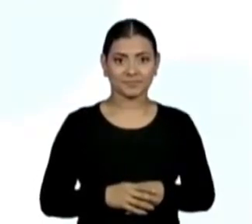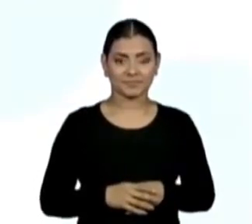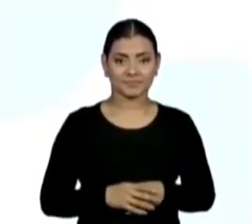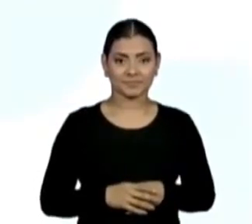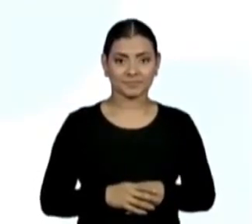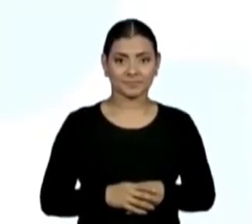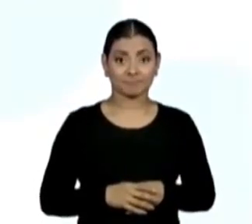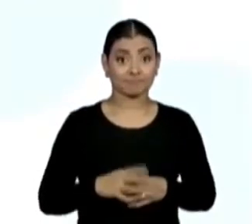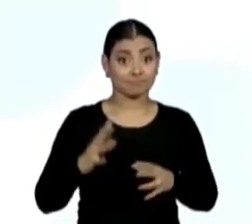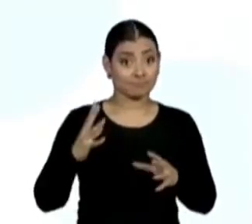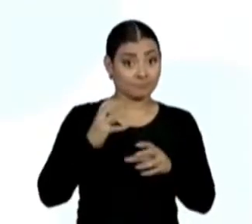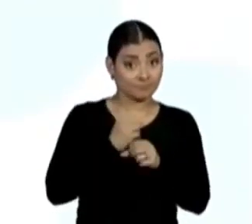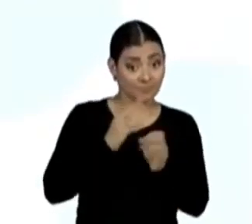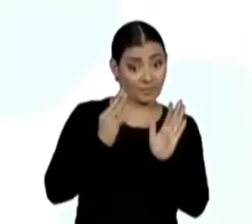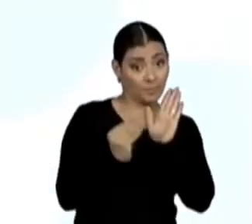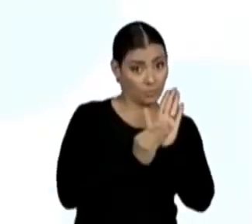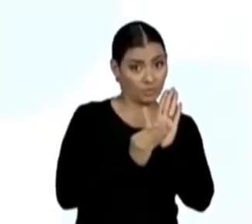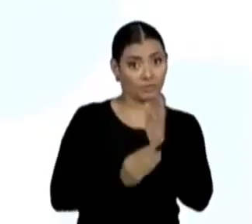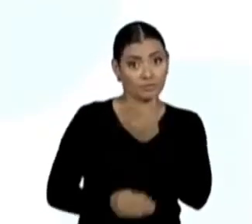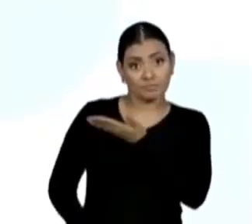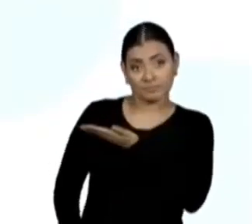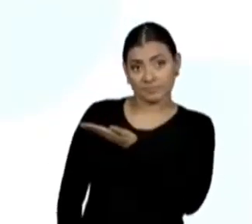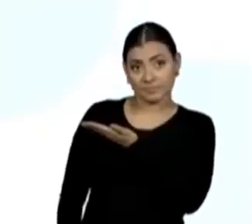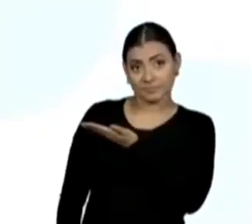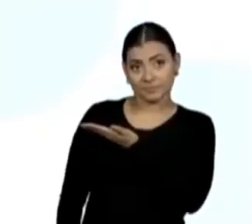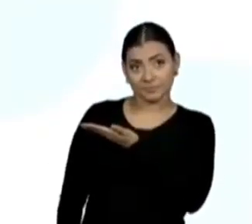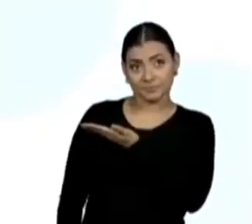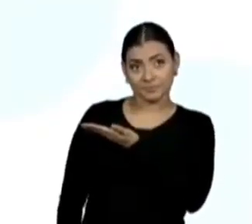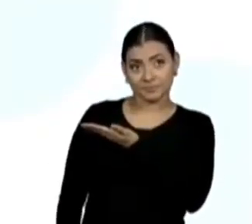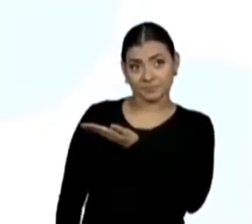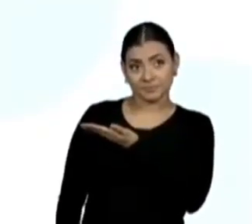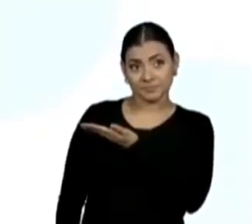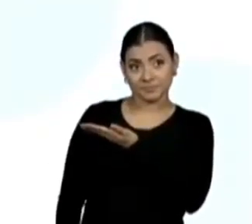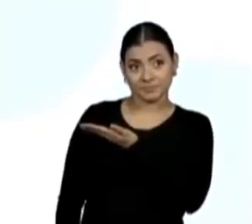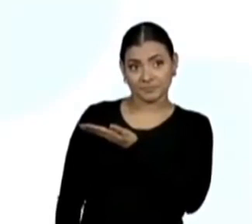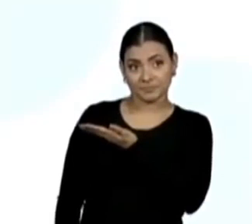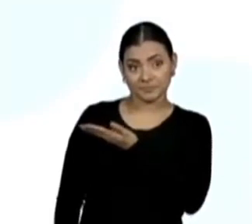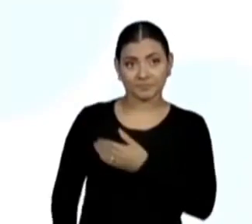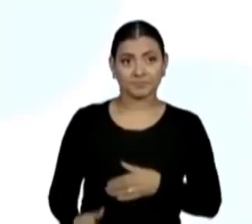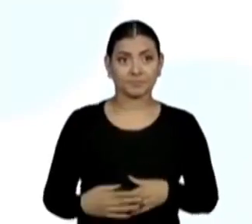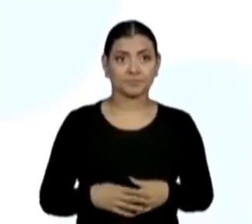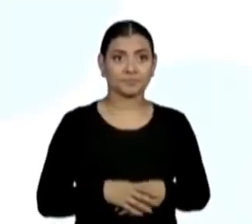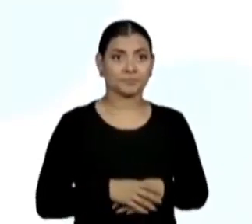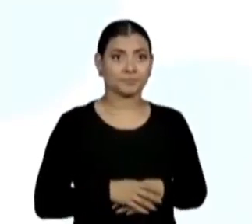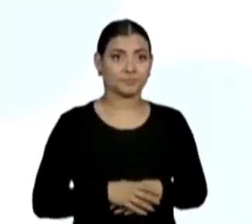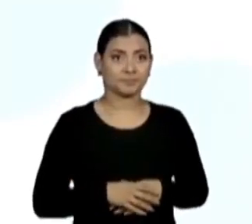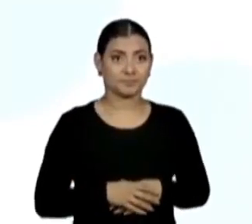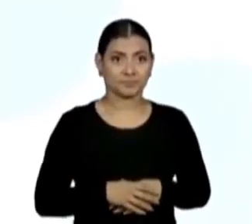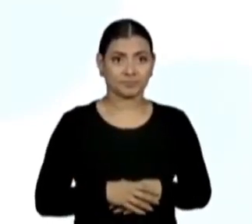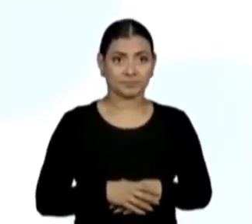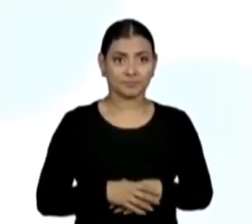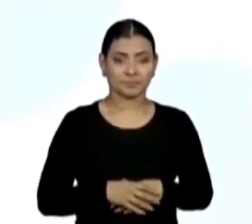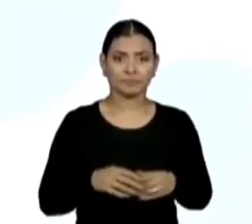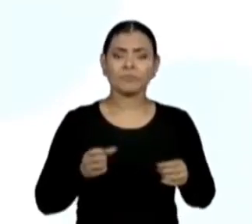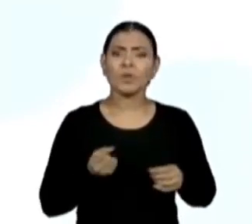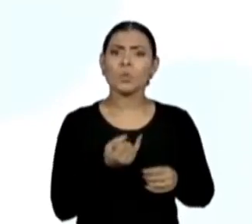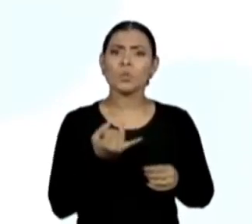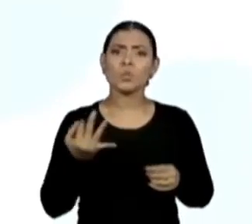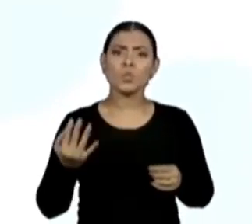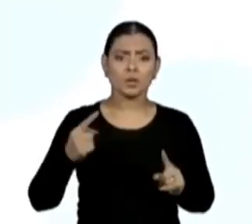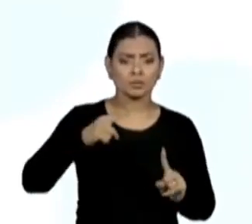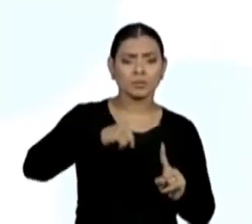Então, vou registrar aqui o número quatro. Número de lados do polígono, quatro. O número de